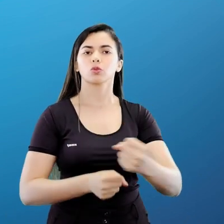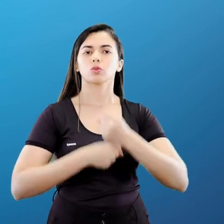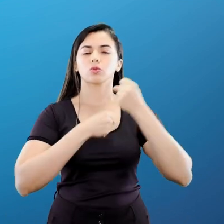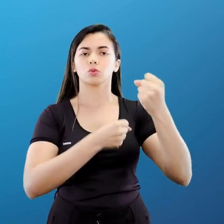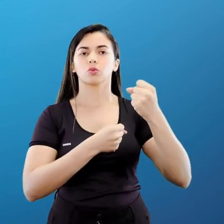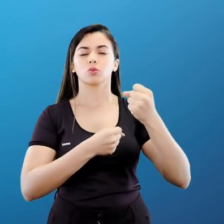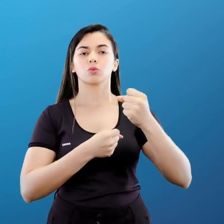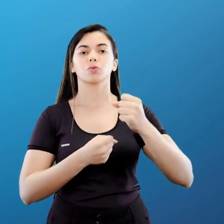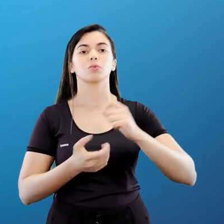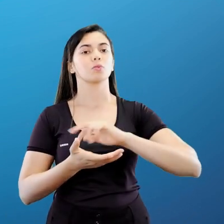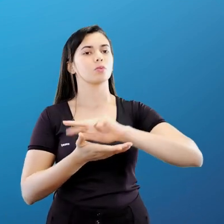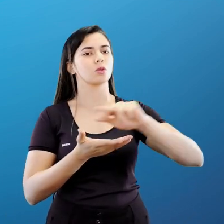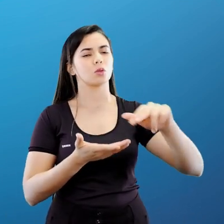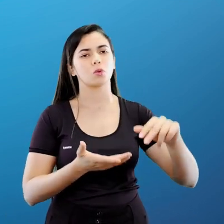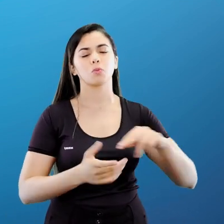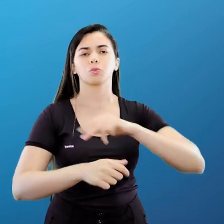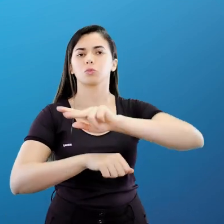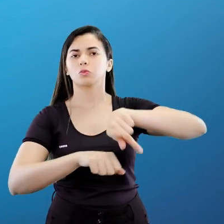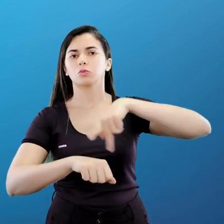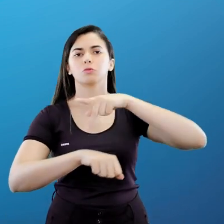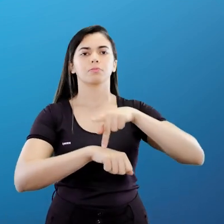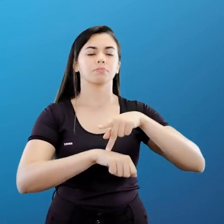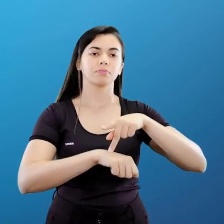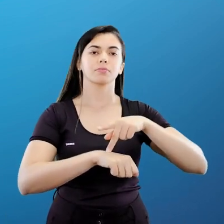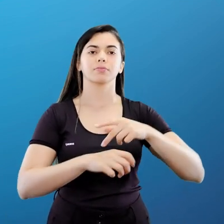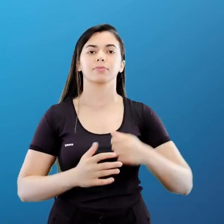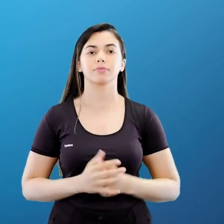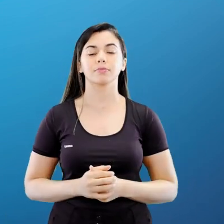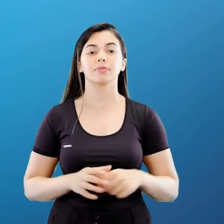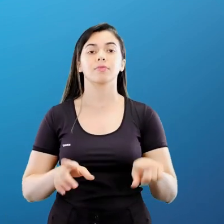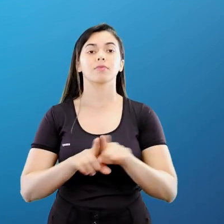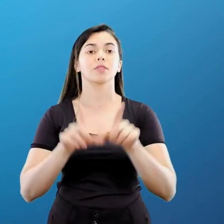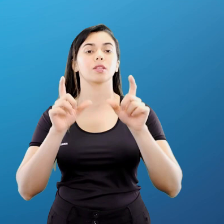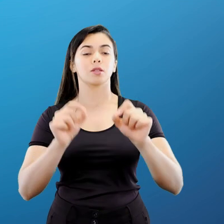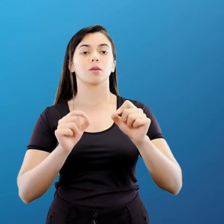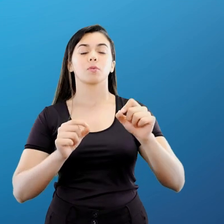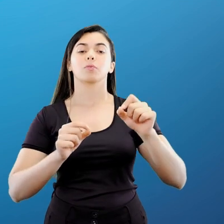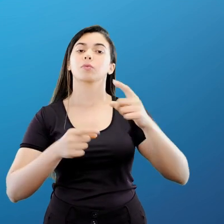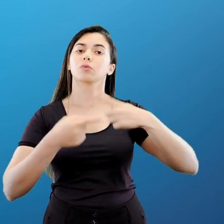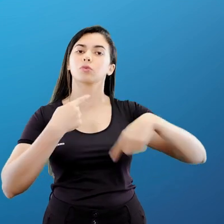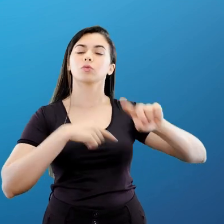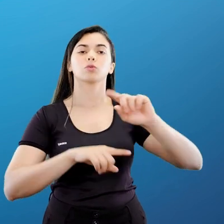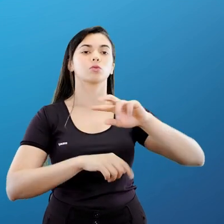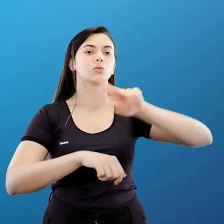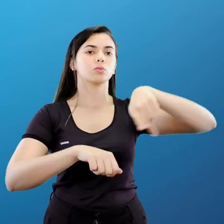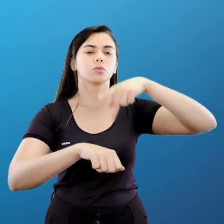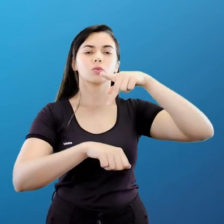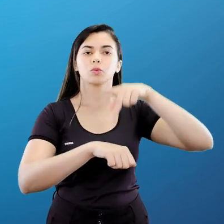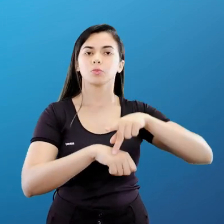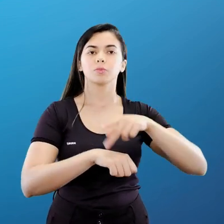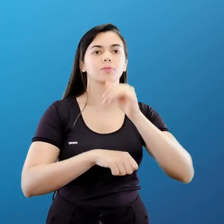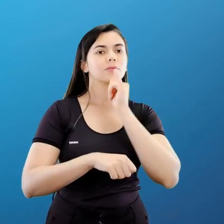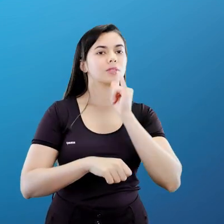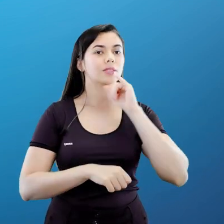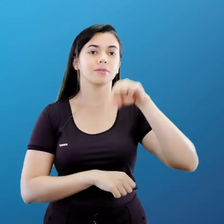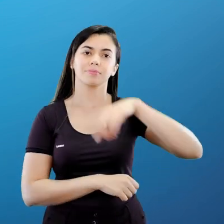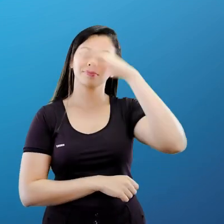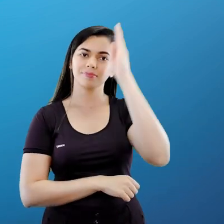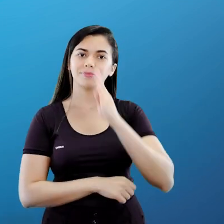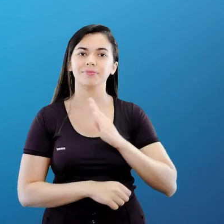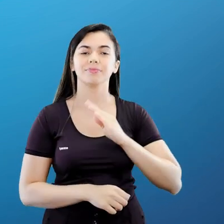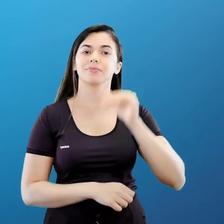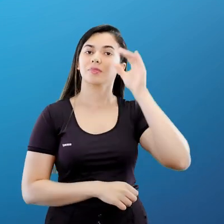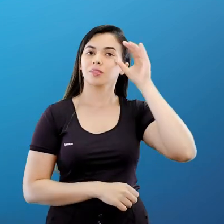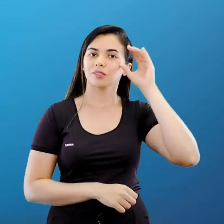entre múltiplos atores globais, crescente importância de países emergentes, como nós, o Brasil,